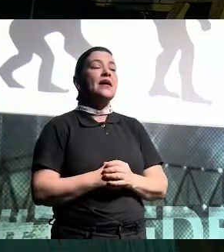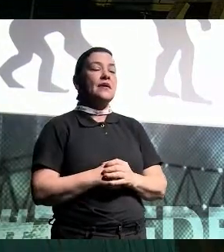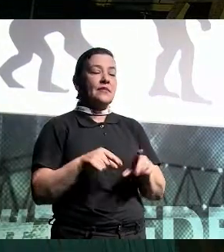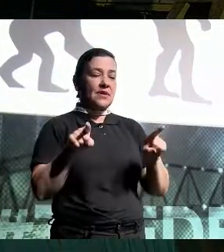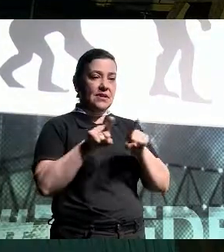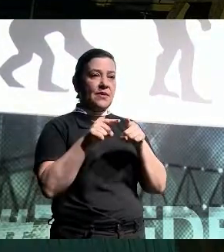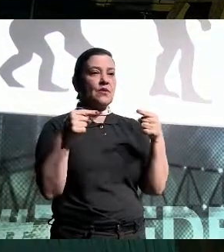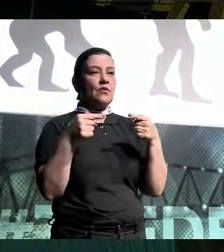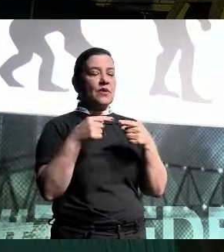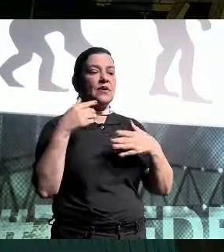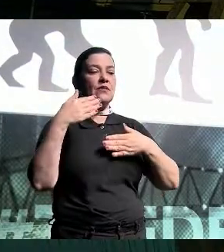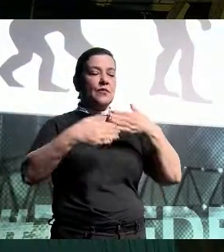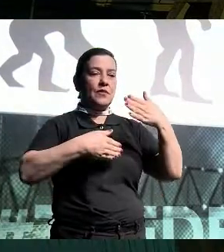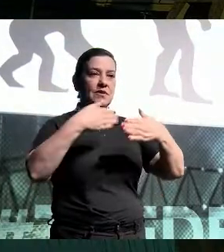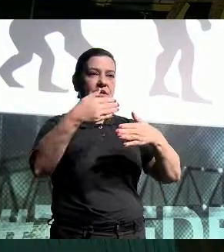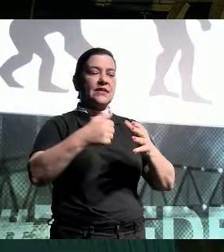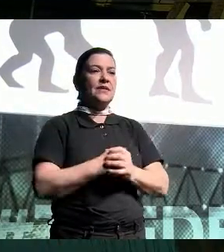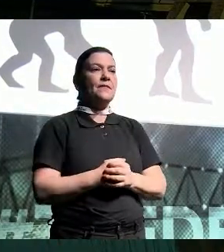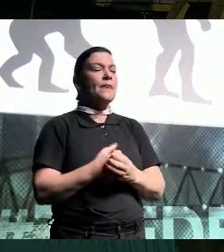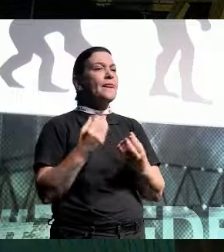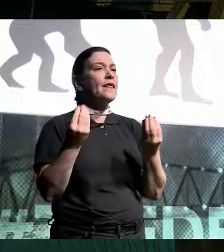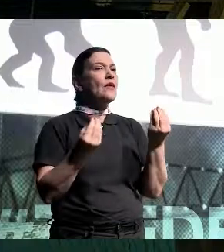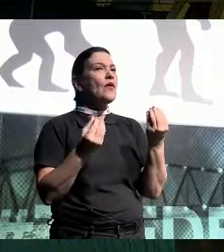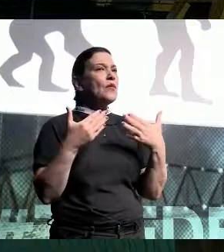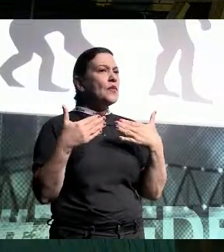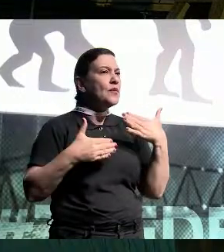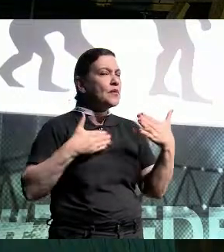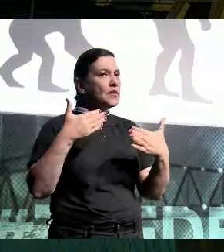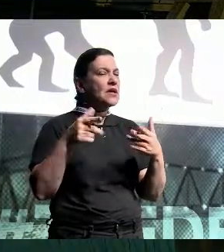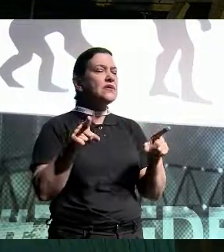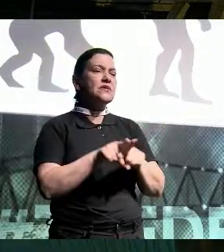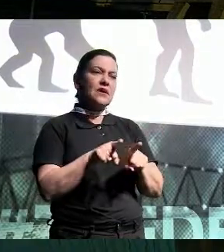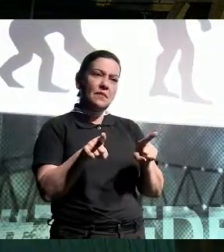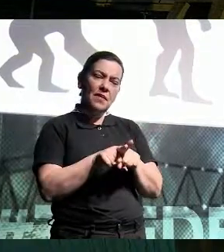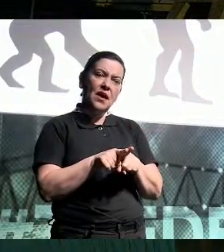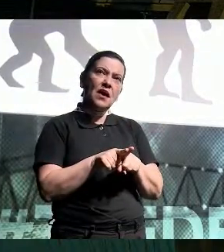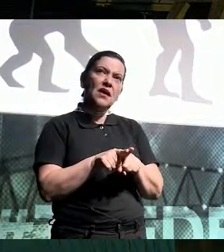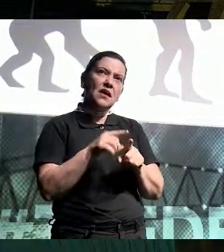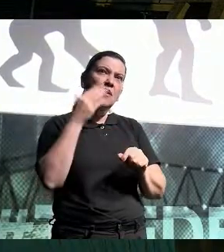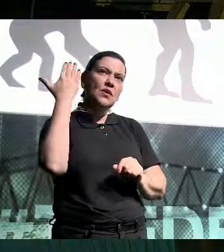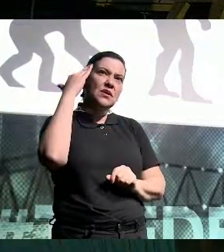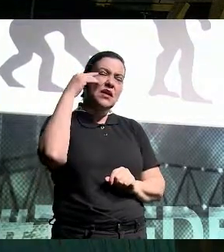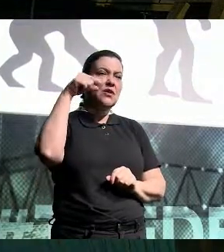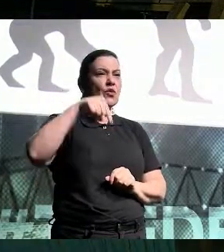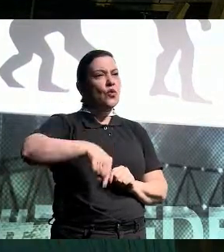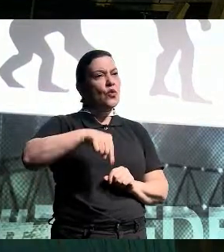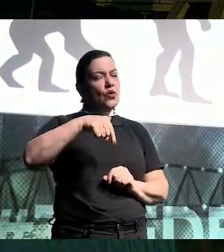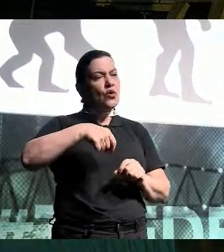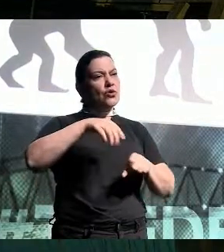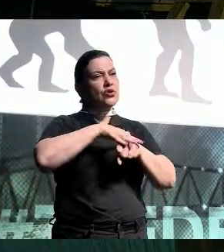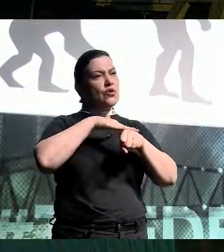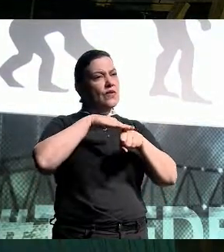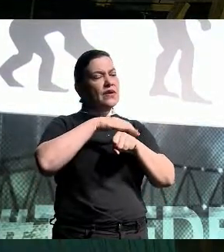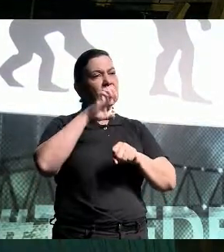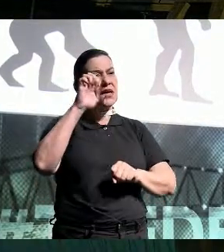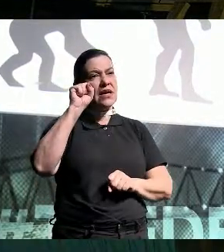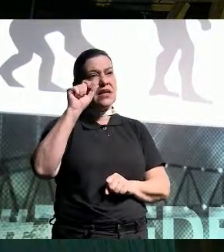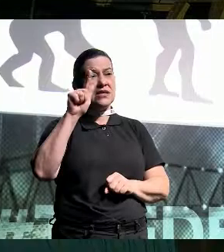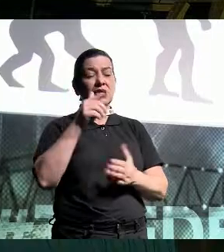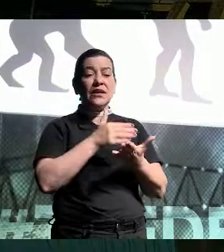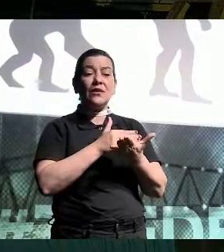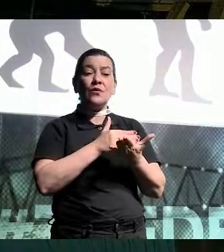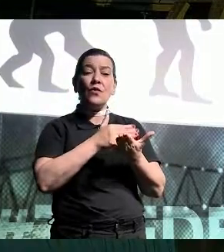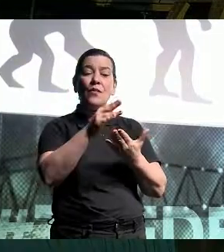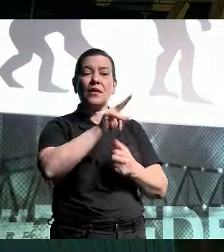parte do processo evoluir. E como faz parte desse processo também crescer, eu entendo que hoje a gente, ao falar de ESG, a gente está no início da